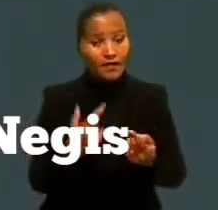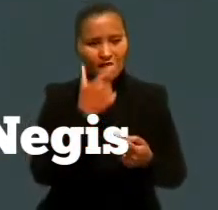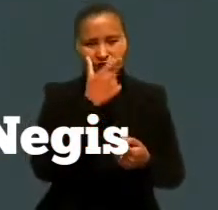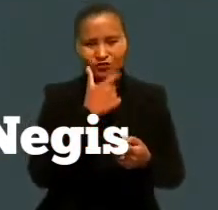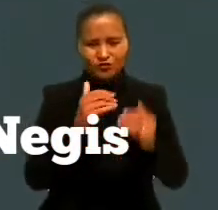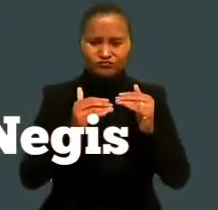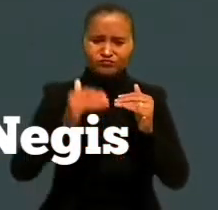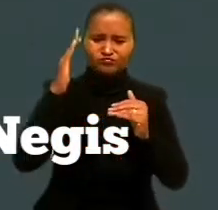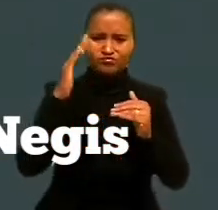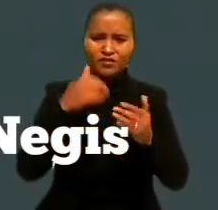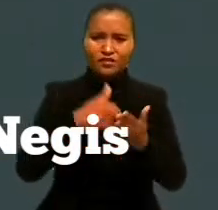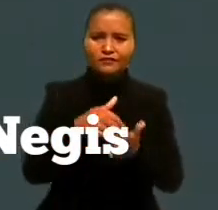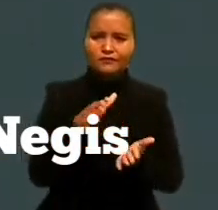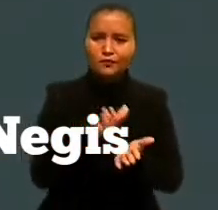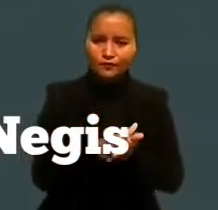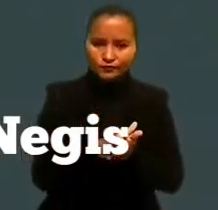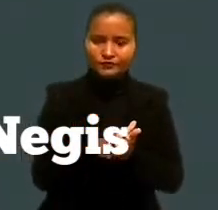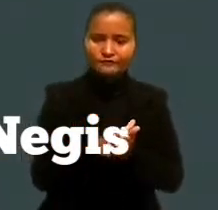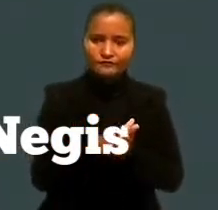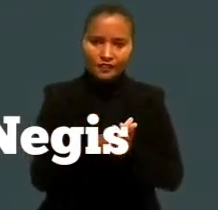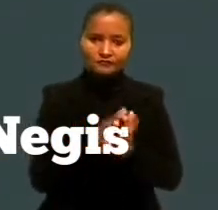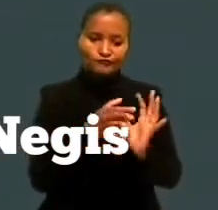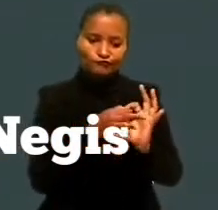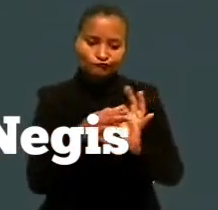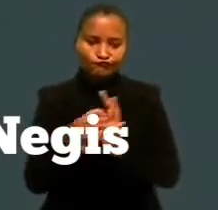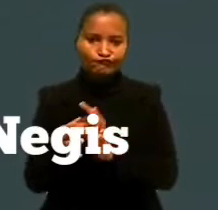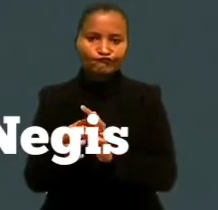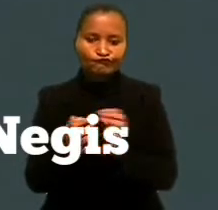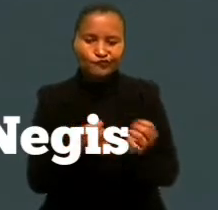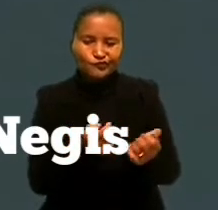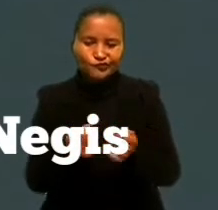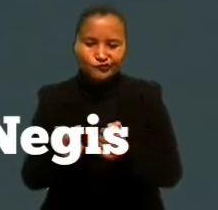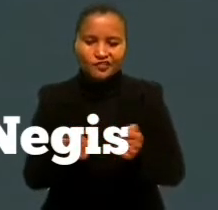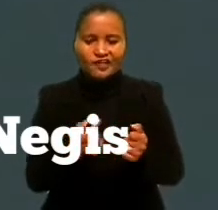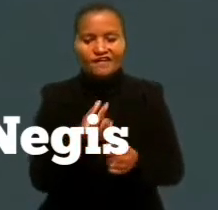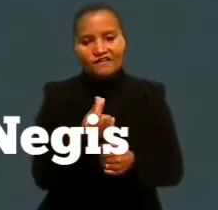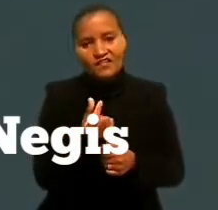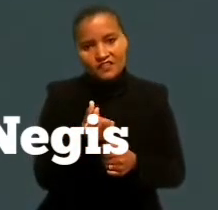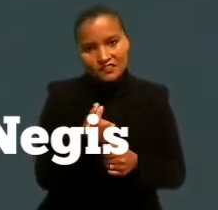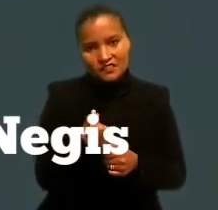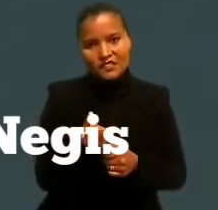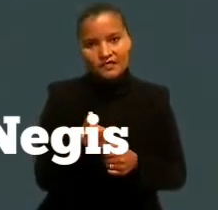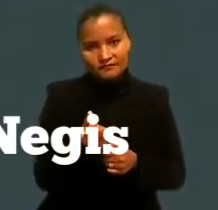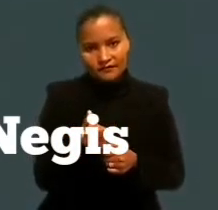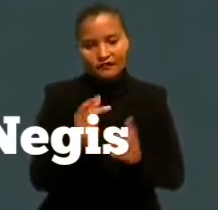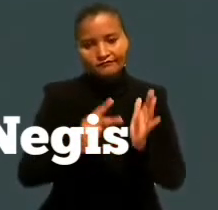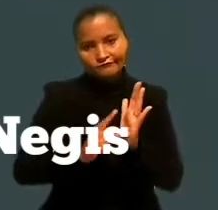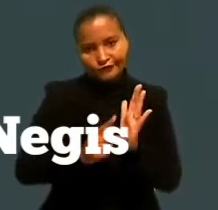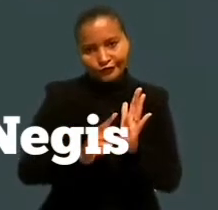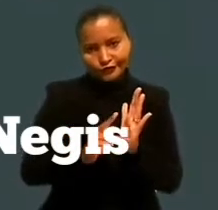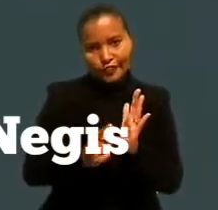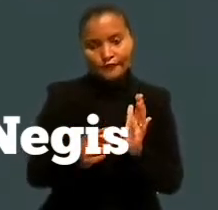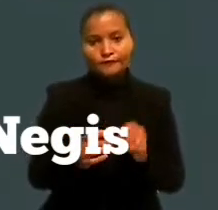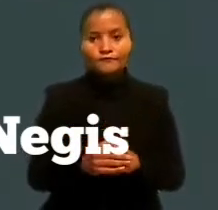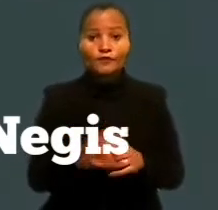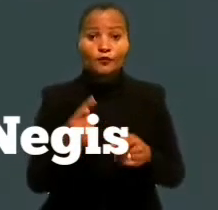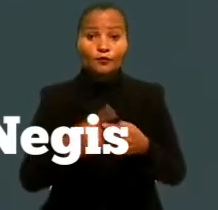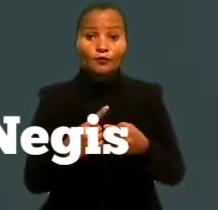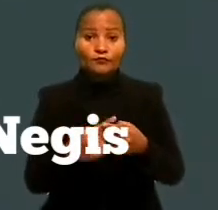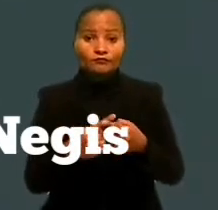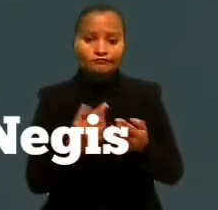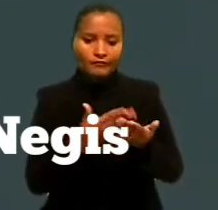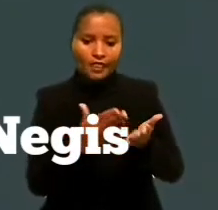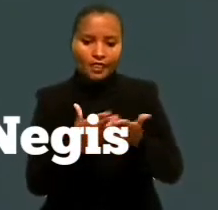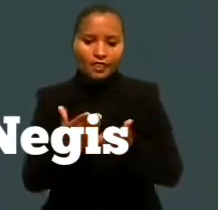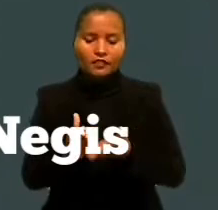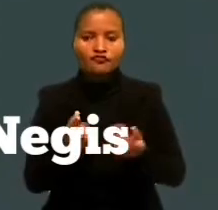elevado o valor da multa aplicada diante do contexto de precariedade financeira por que passam as entidades sindicais, com a perda